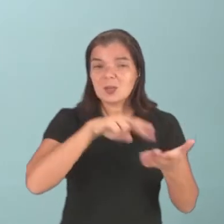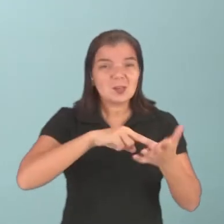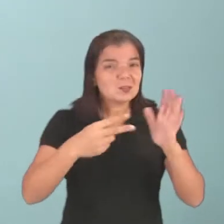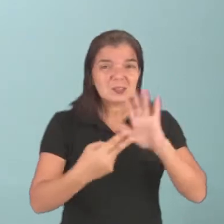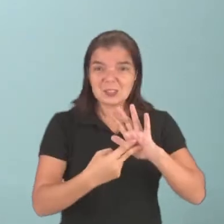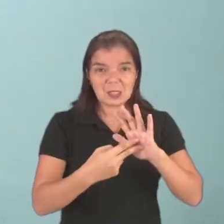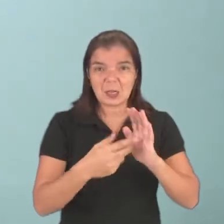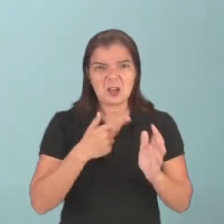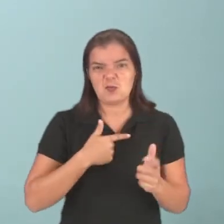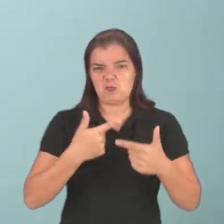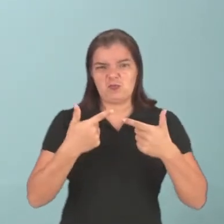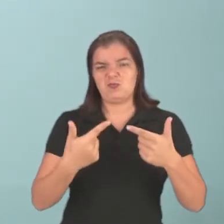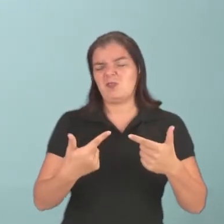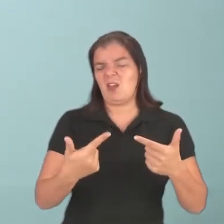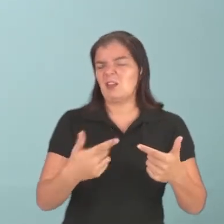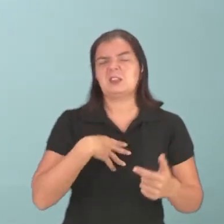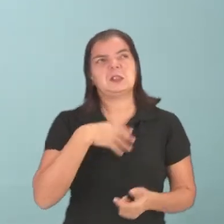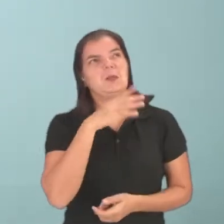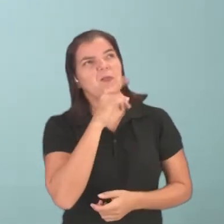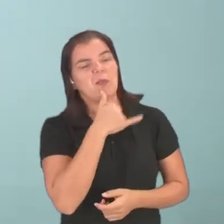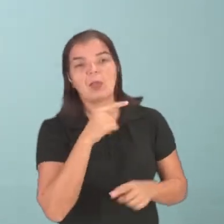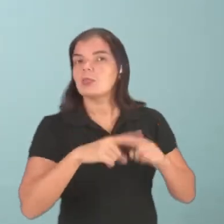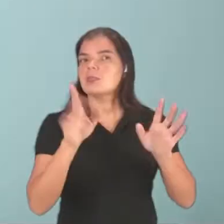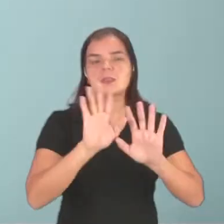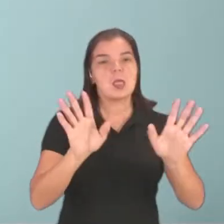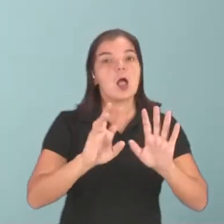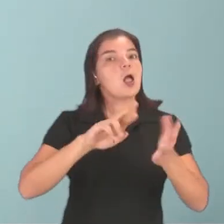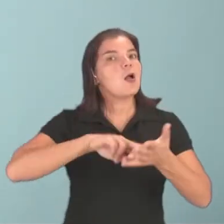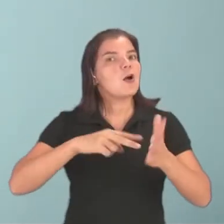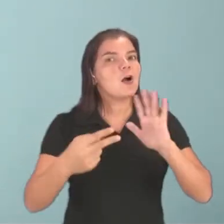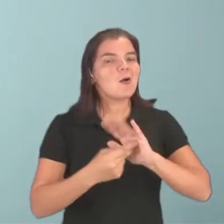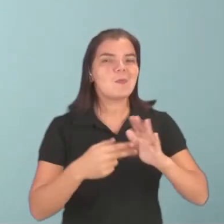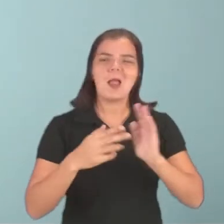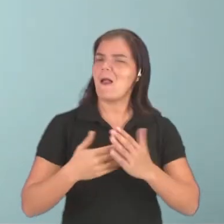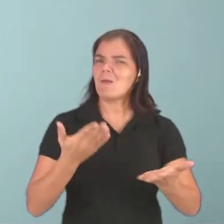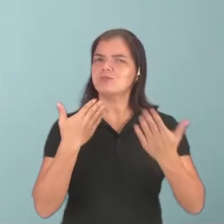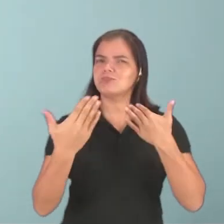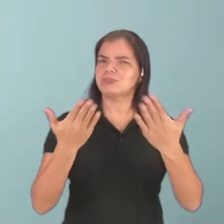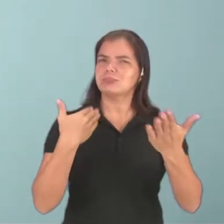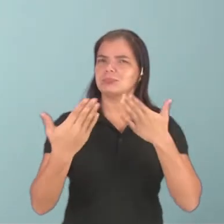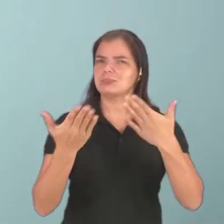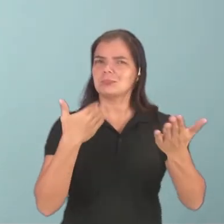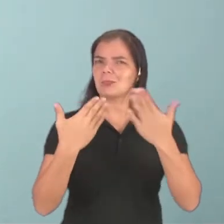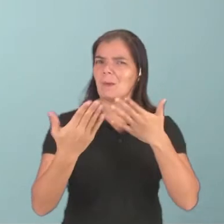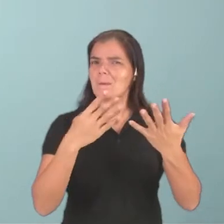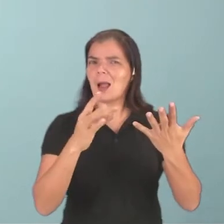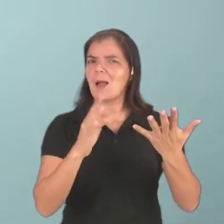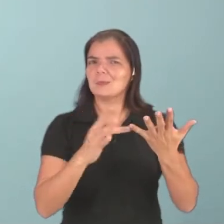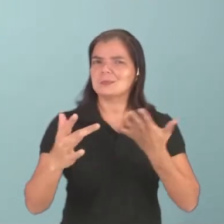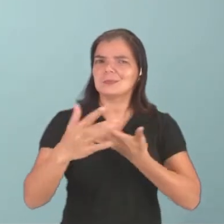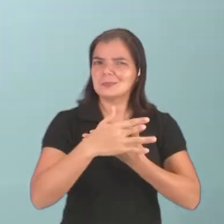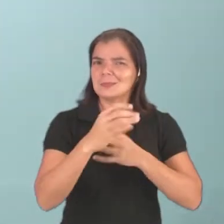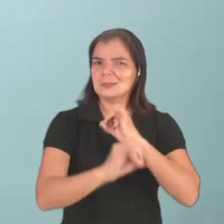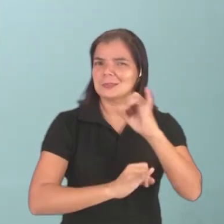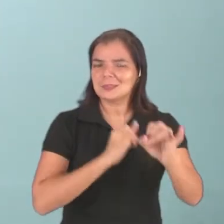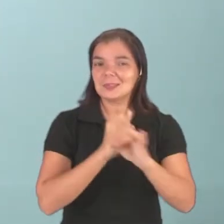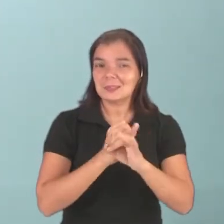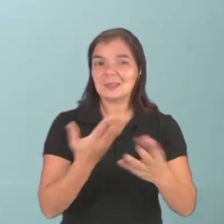significado que tem pra nós. chatear é um significado diferente. Chatear é bater papo na internet, conversar. Certo?